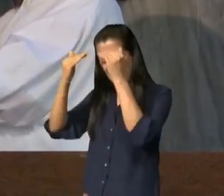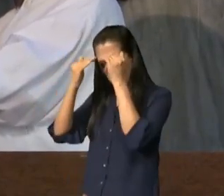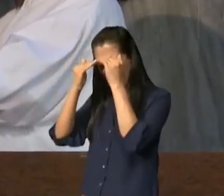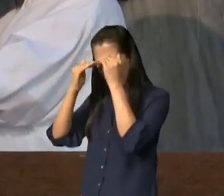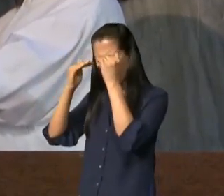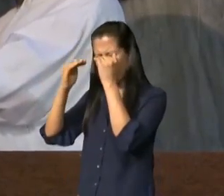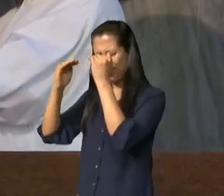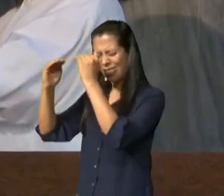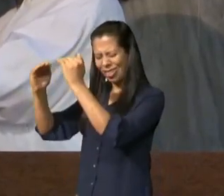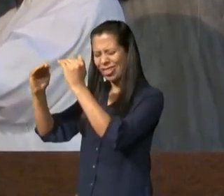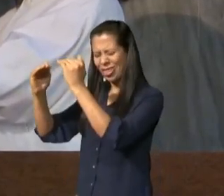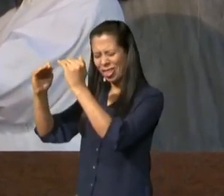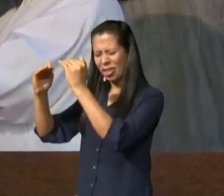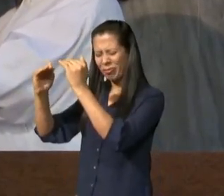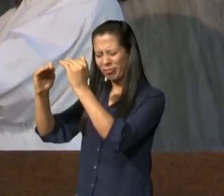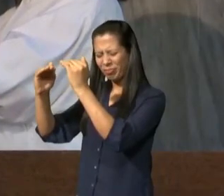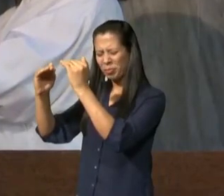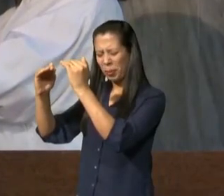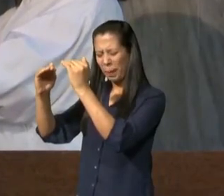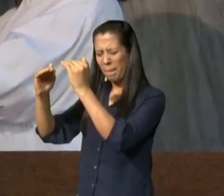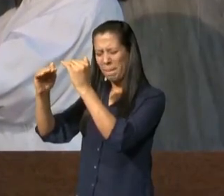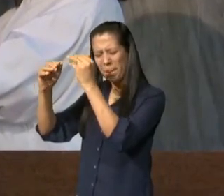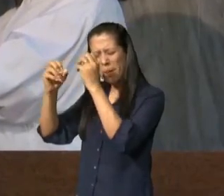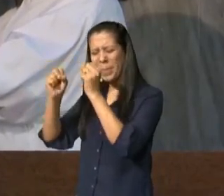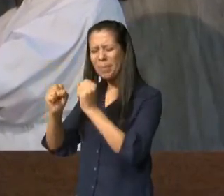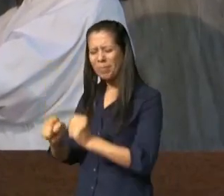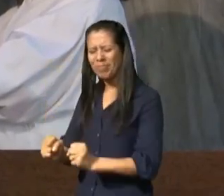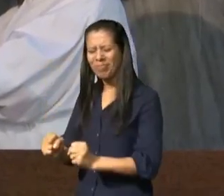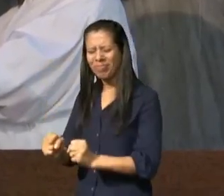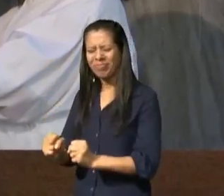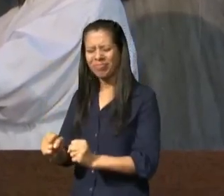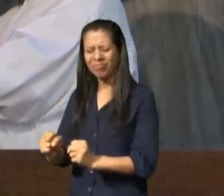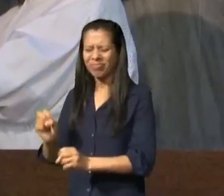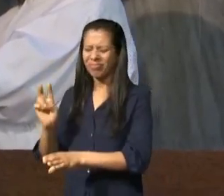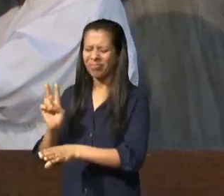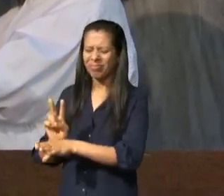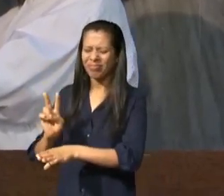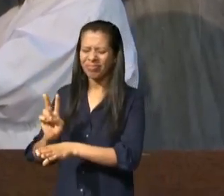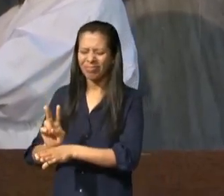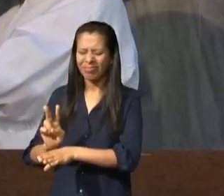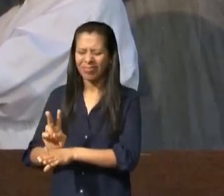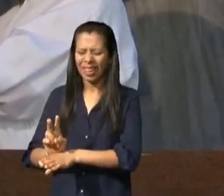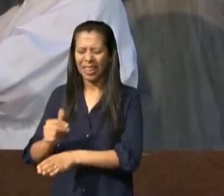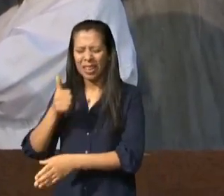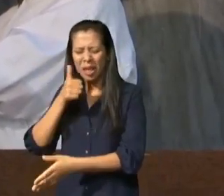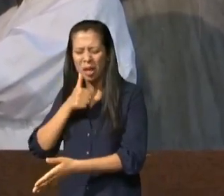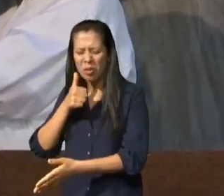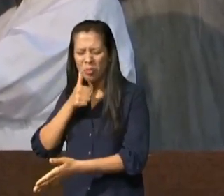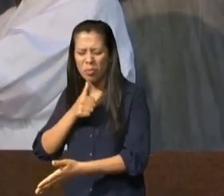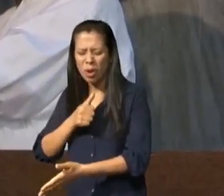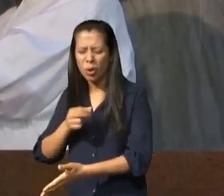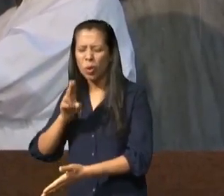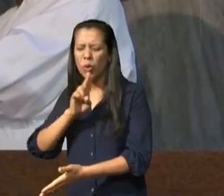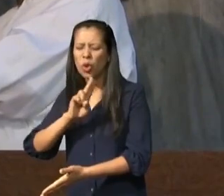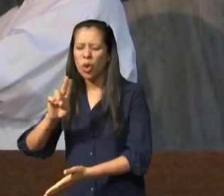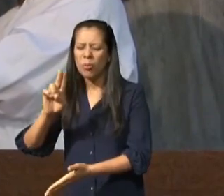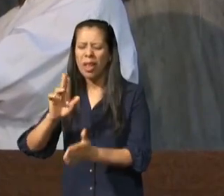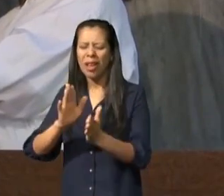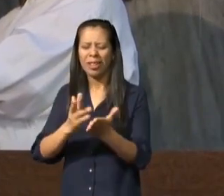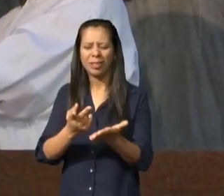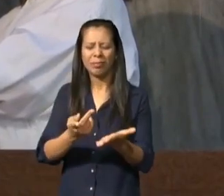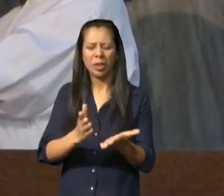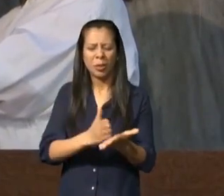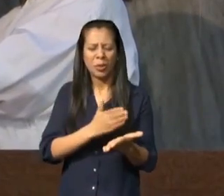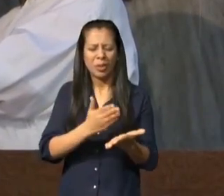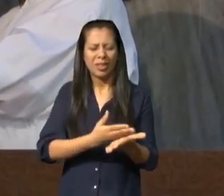que o seu nome seja cravado com letras de ouro no livro da vida eu a batizo com alegria para a glória